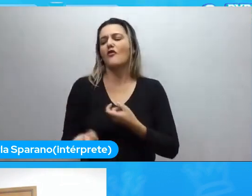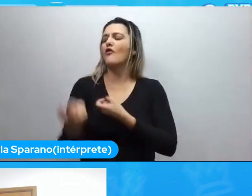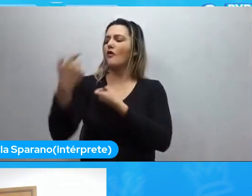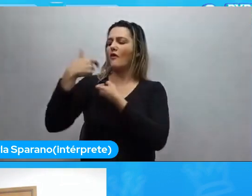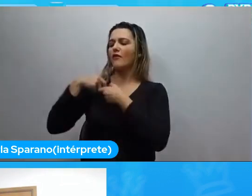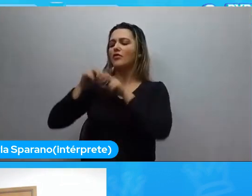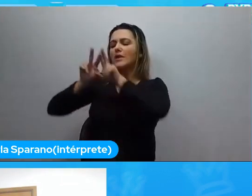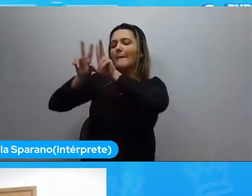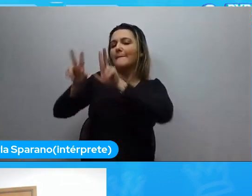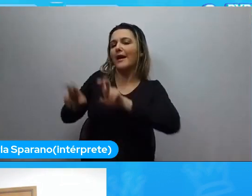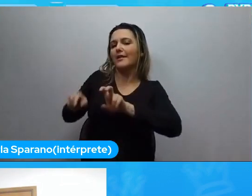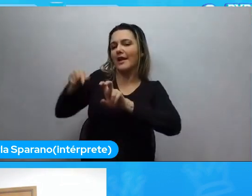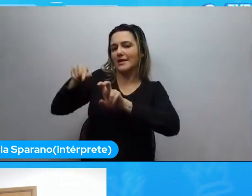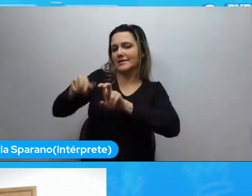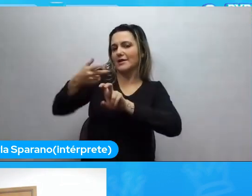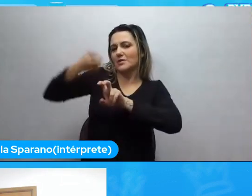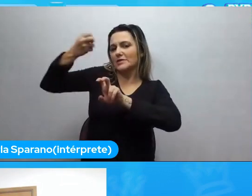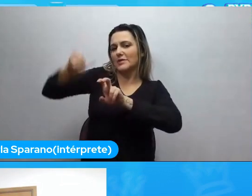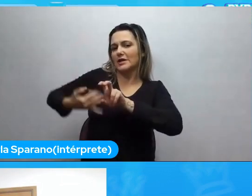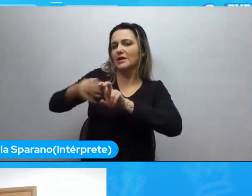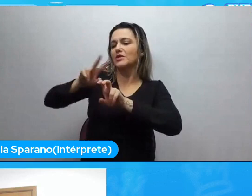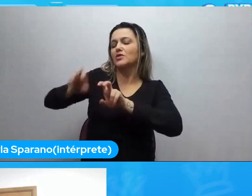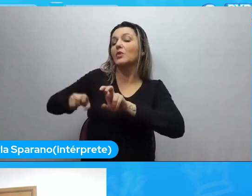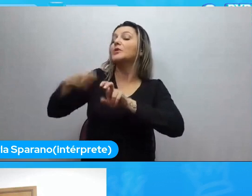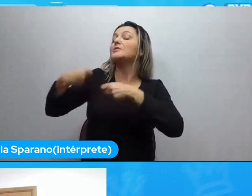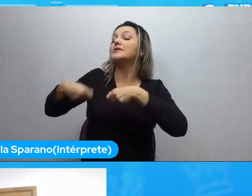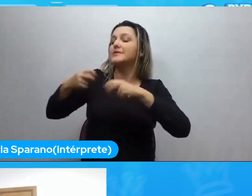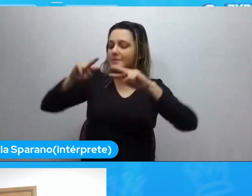no final. De que você precisa saber quem é você.